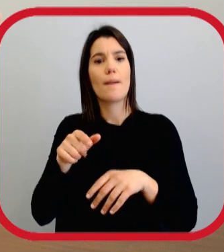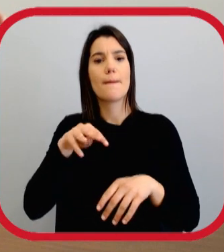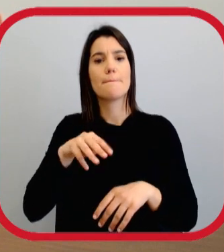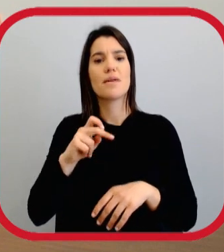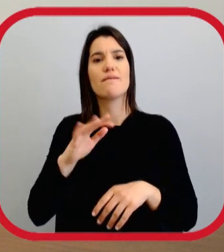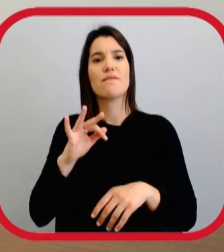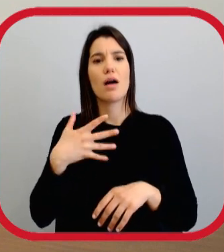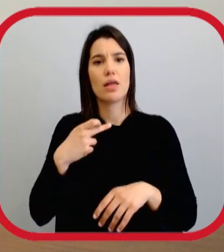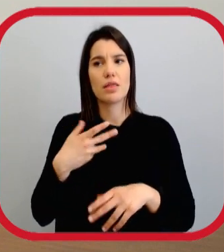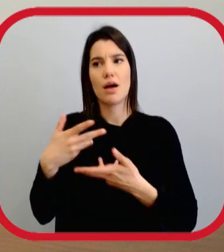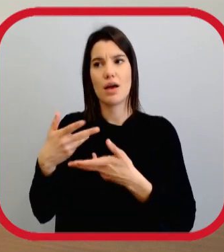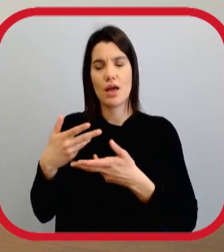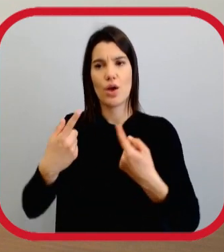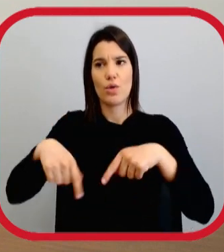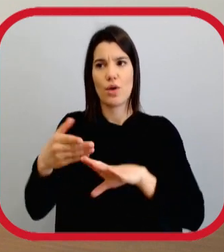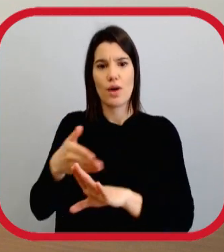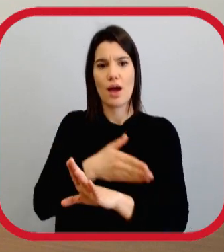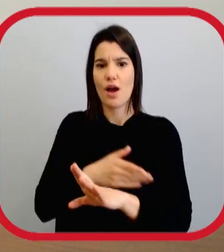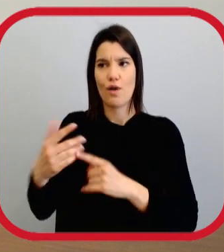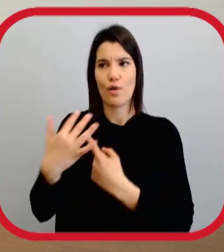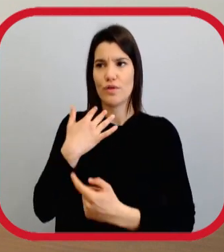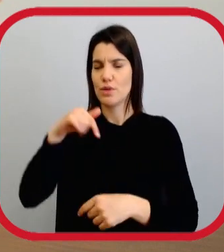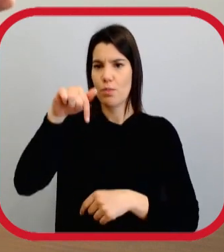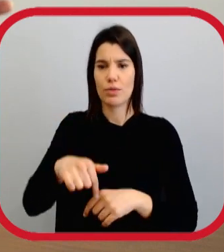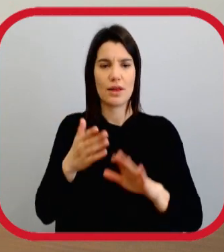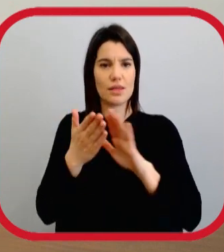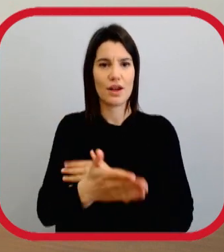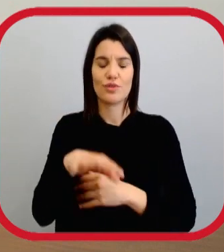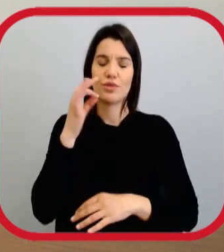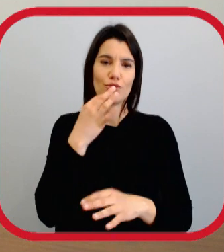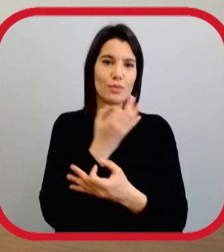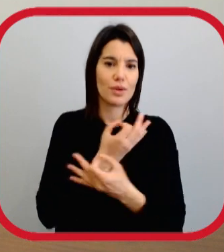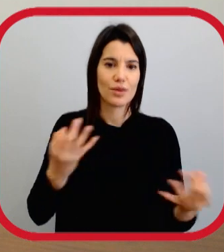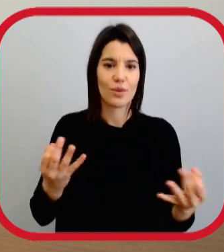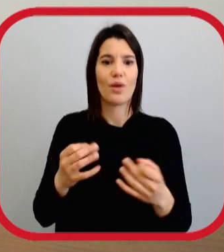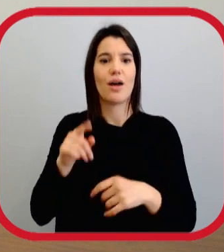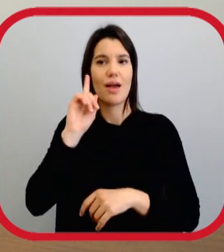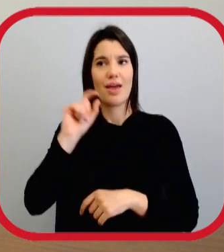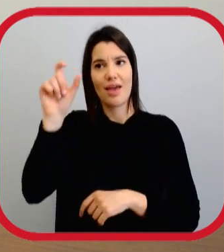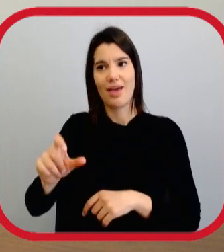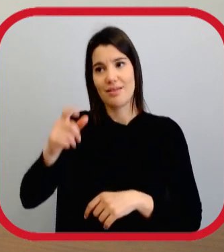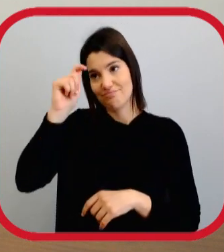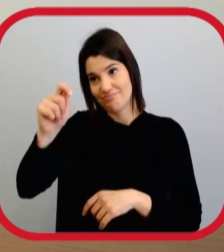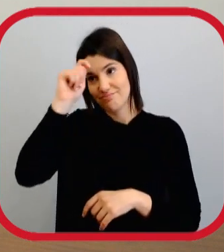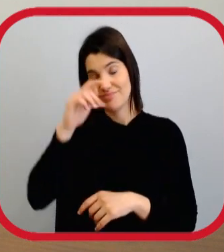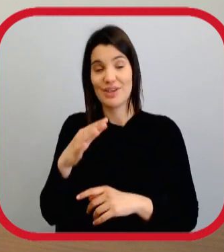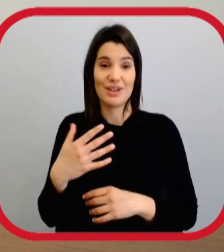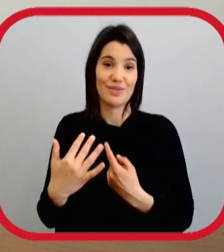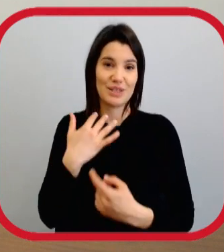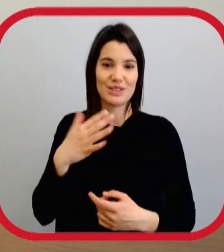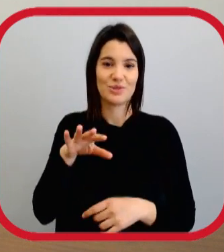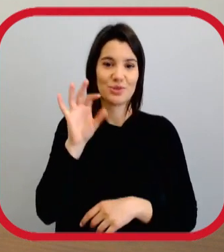Mafaldeira Algo me coordenava, tive uma reunião com ela prévia que me convenceu logo a entrar. Foi uma escolha incrível, teve a ela essa